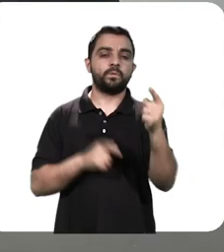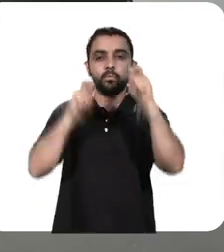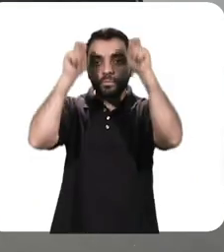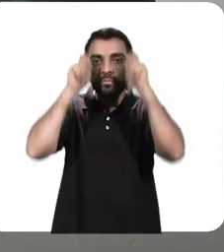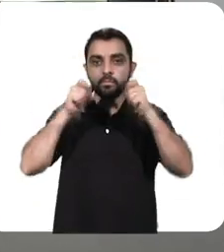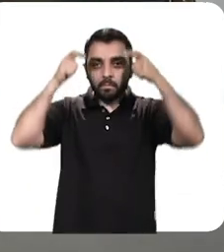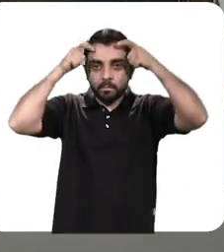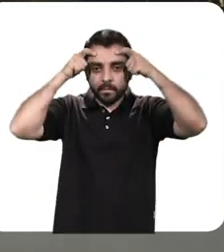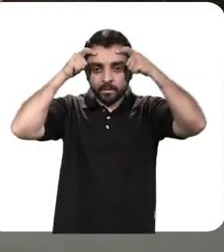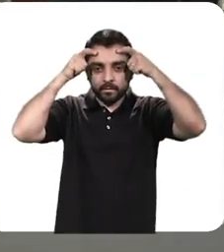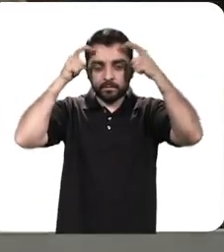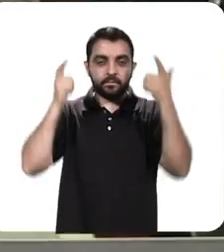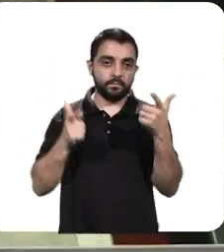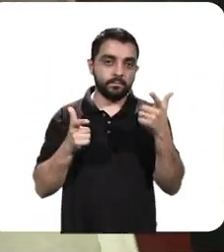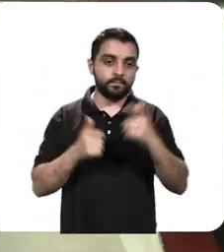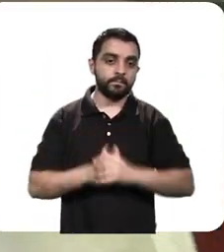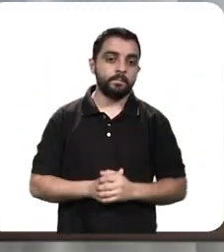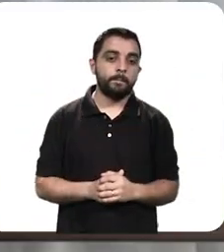de 20 mil máscaras.